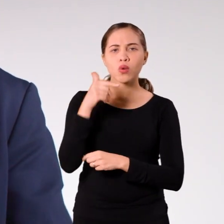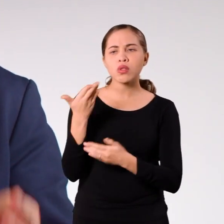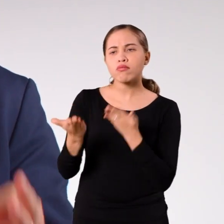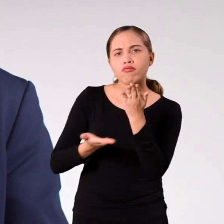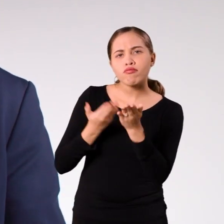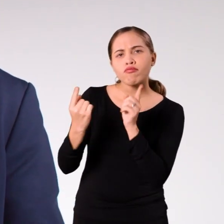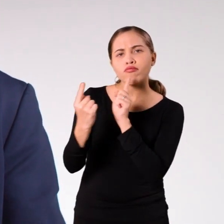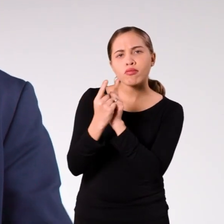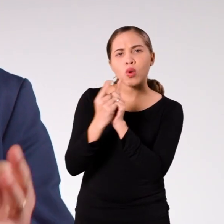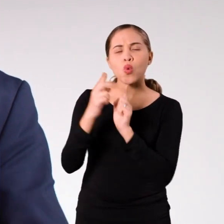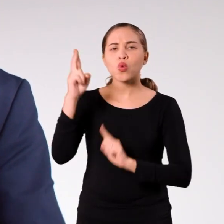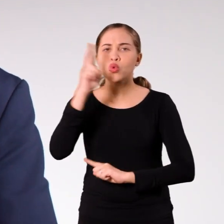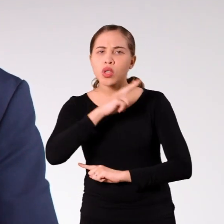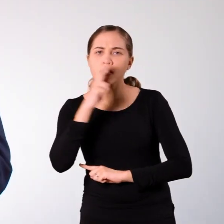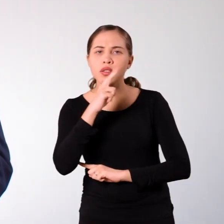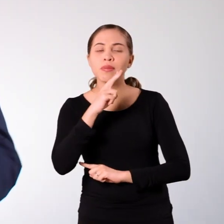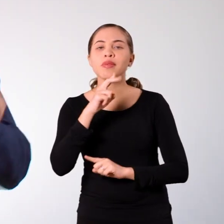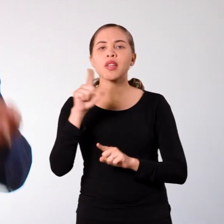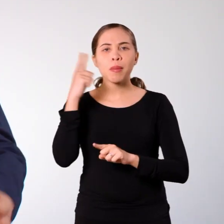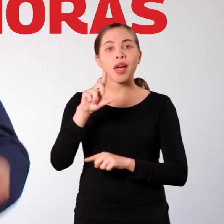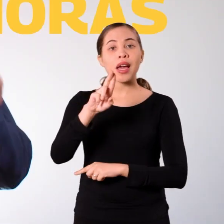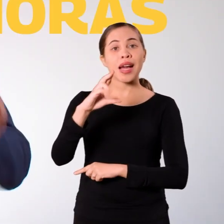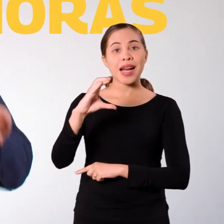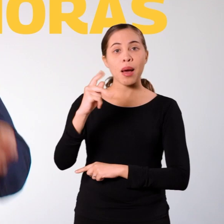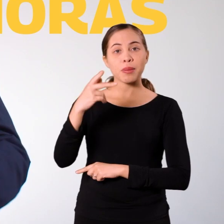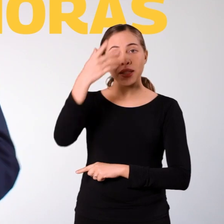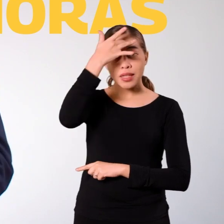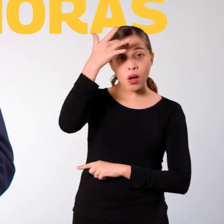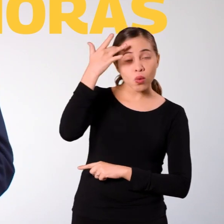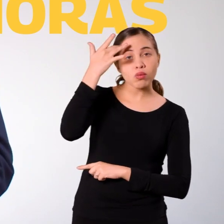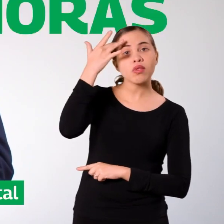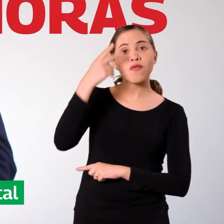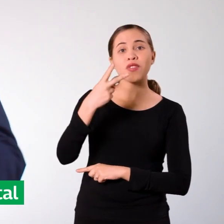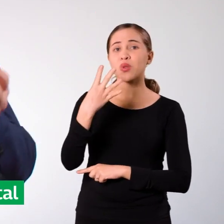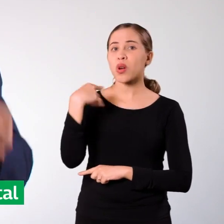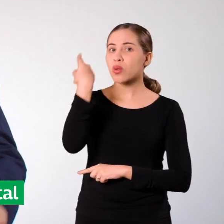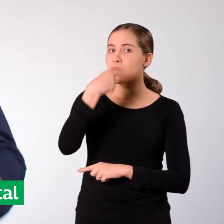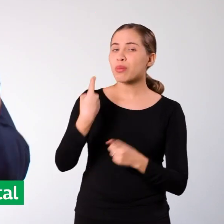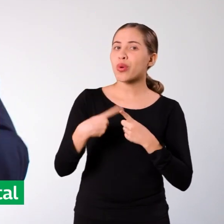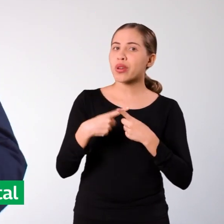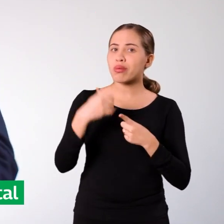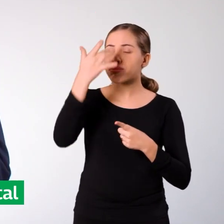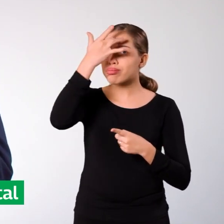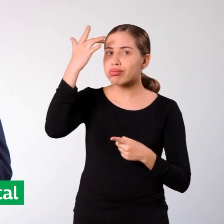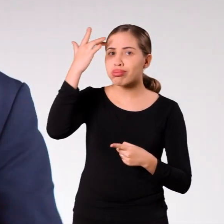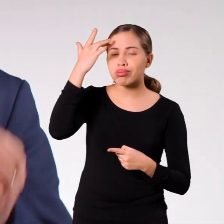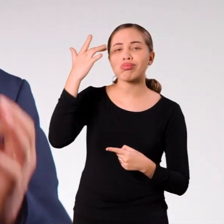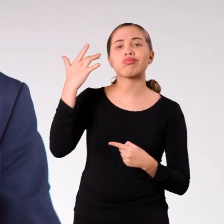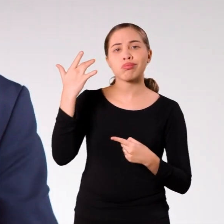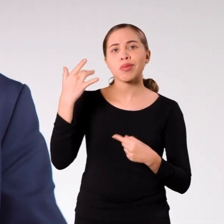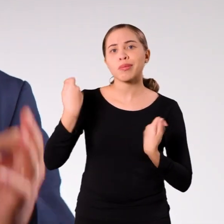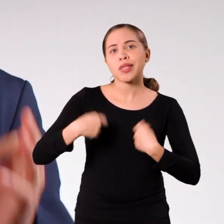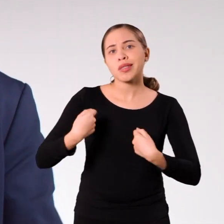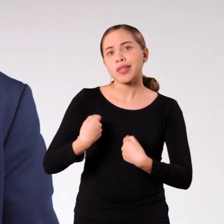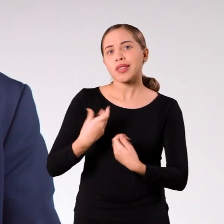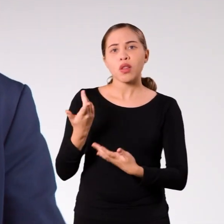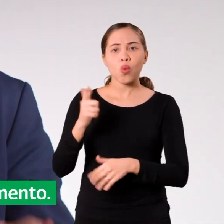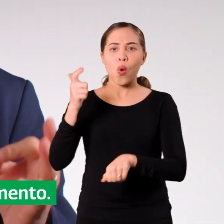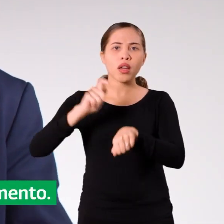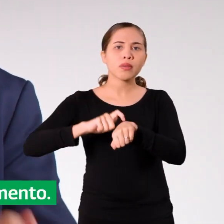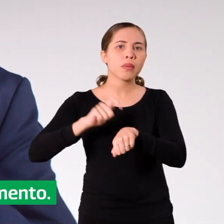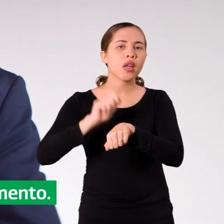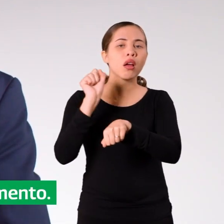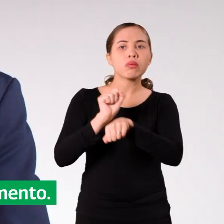atendimento de urgência e emergência. E de um CAPES 24 horas, porque tem situação da saúde mental que não pode esperar